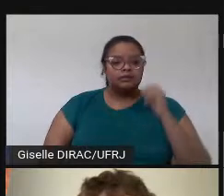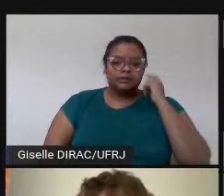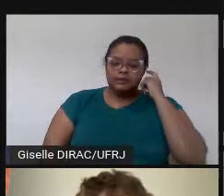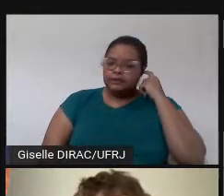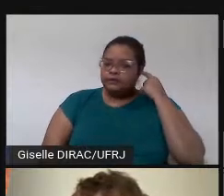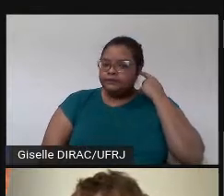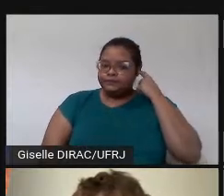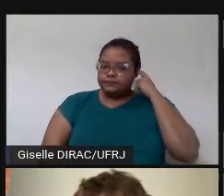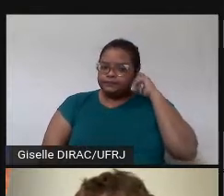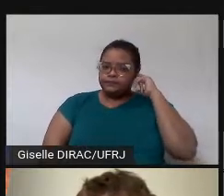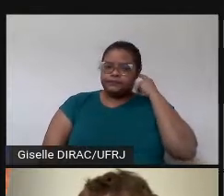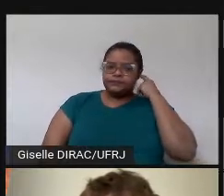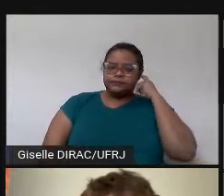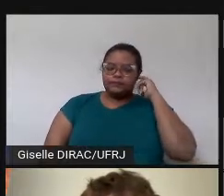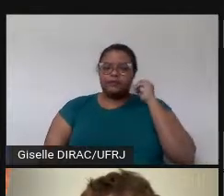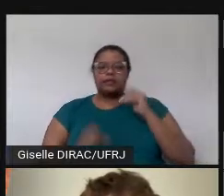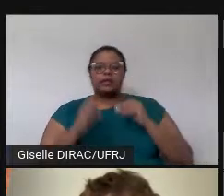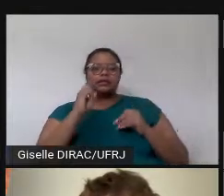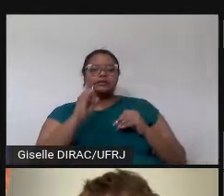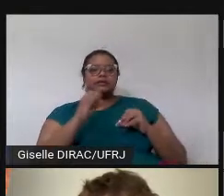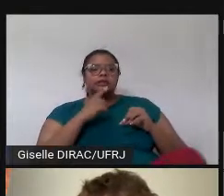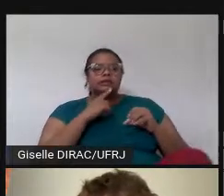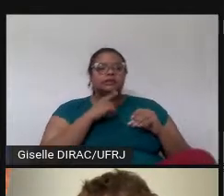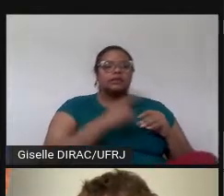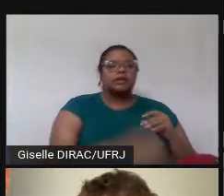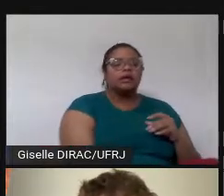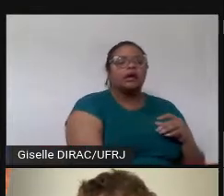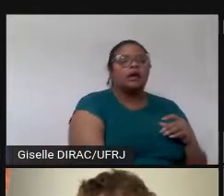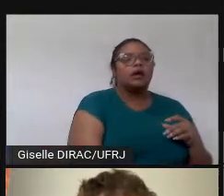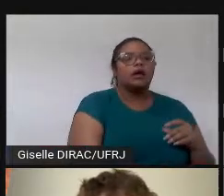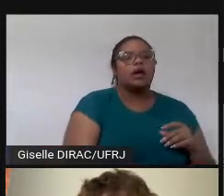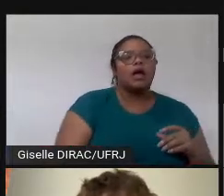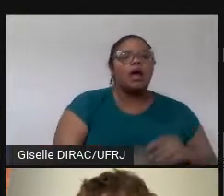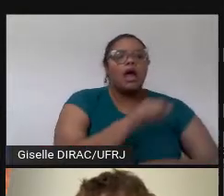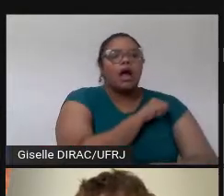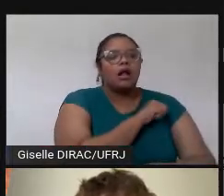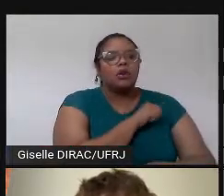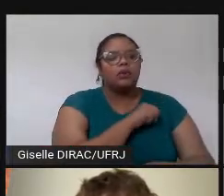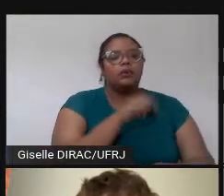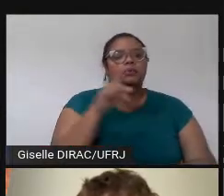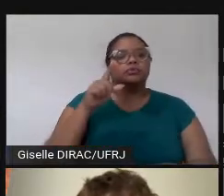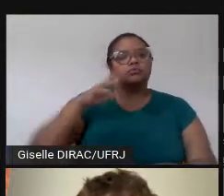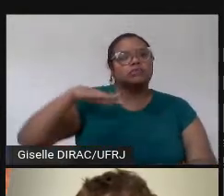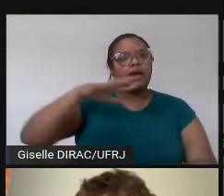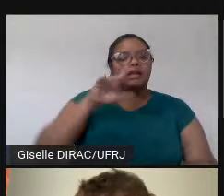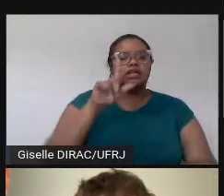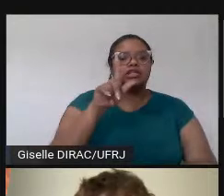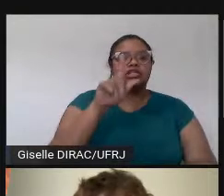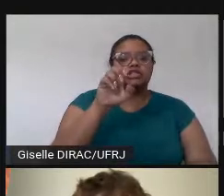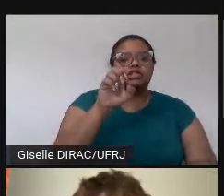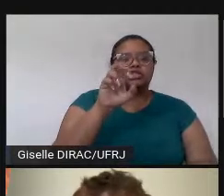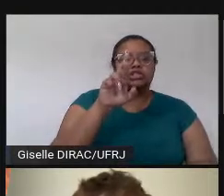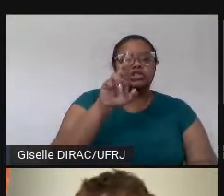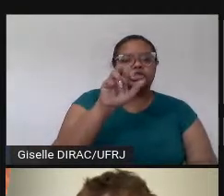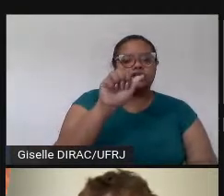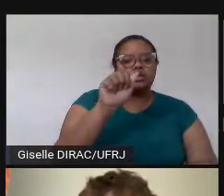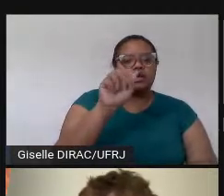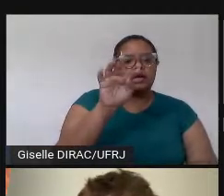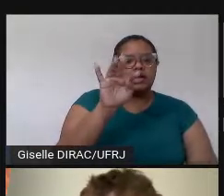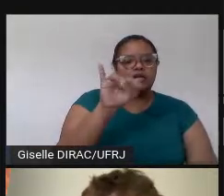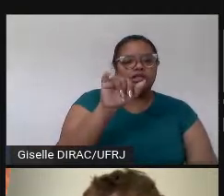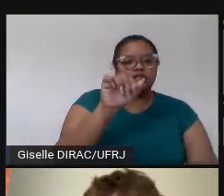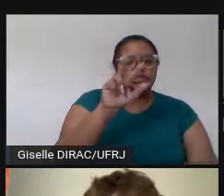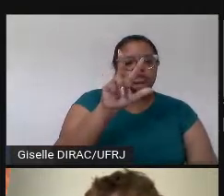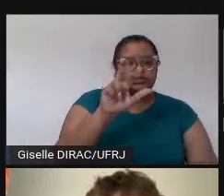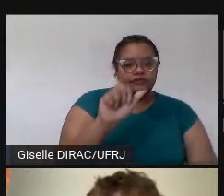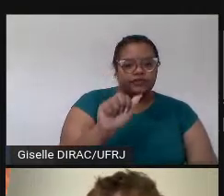Então, se a gente tem, por exemplo, alunos de gerativa, da linha gerativa, a gente pega artigos de